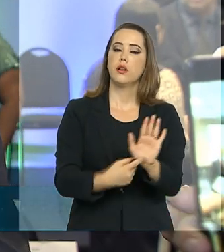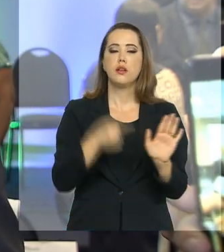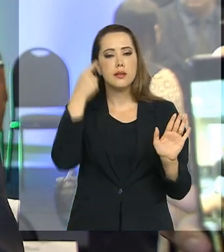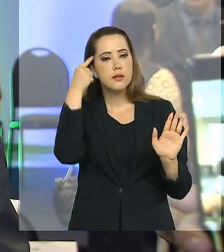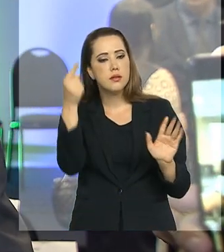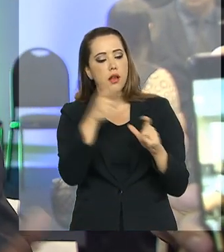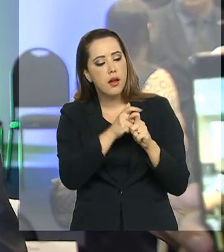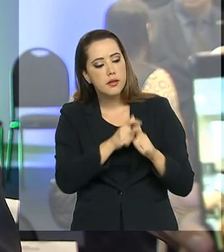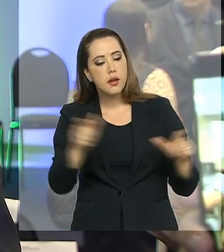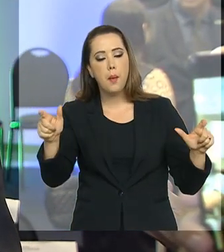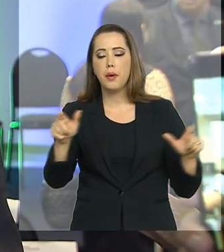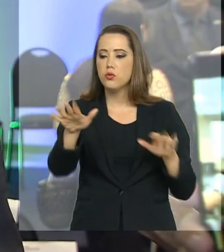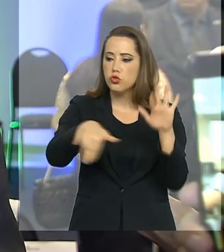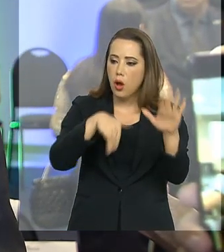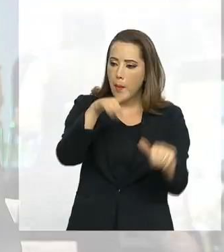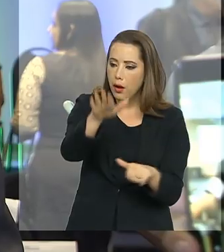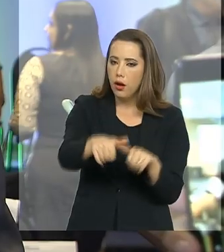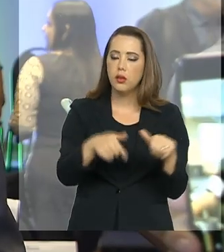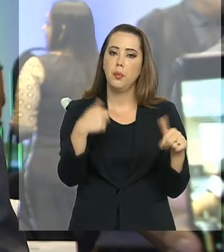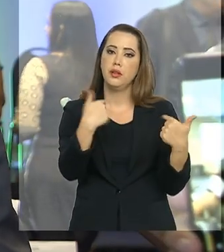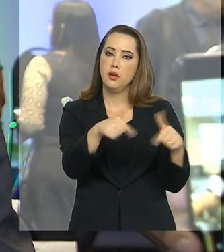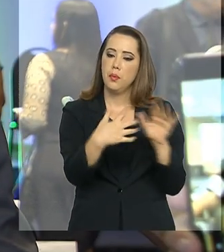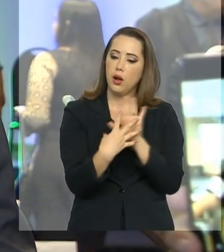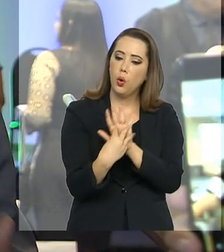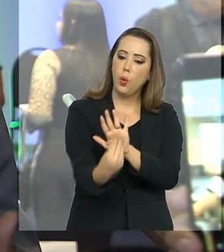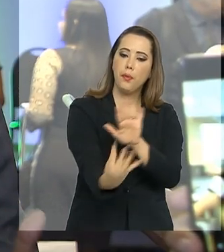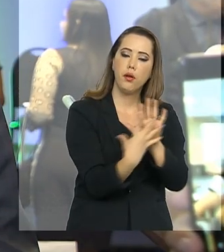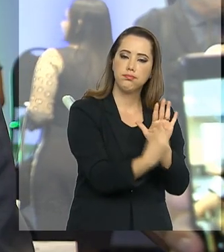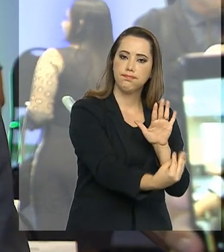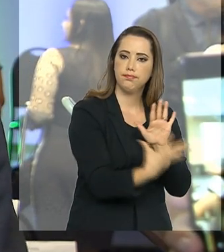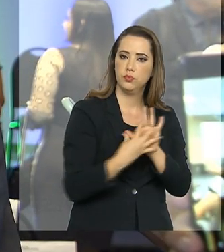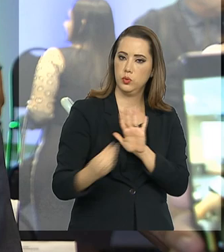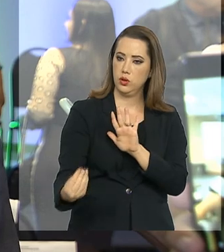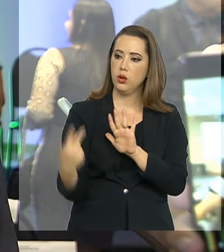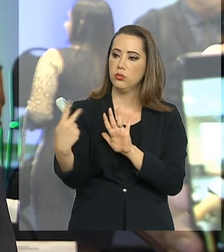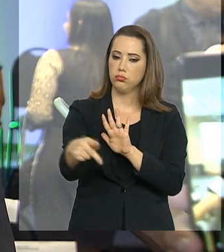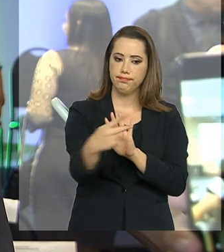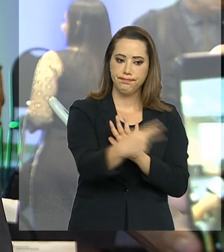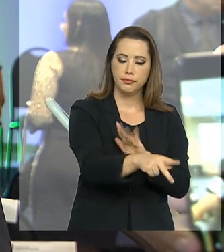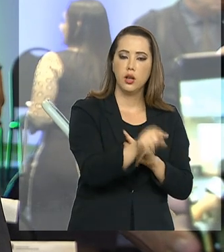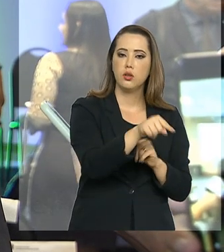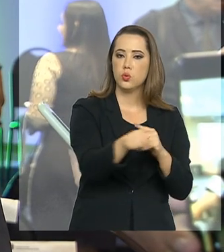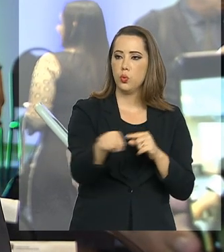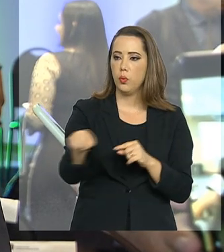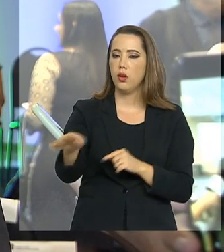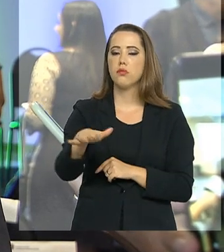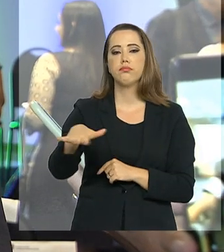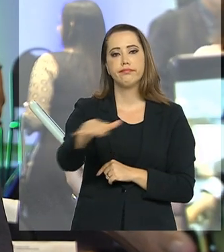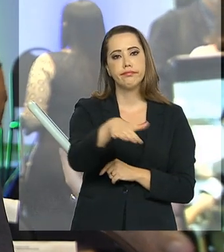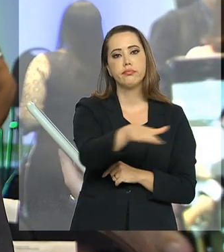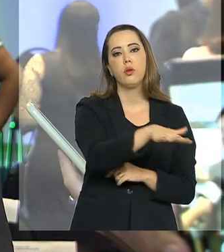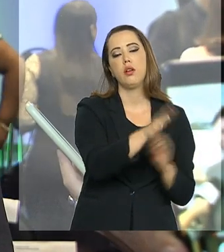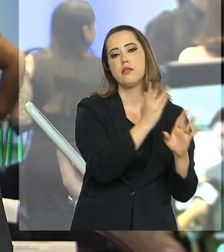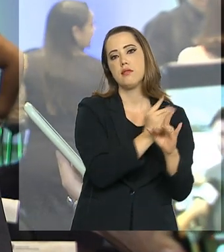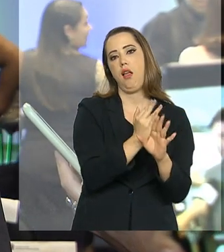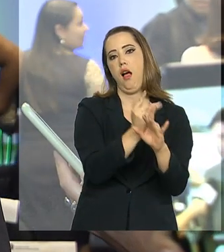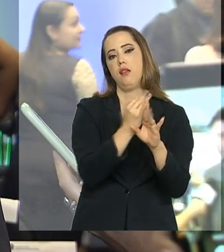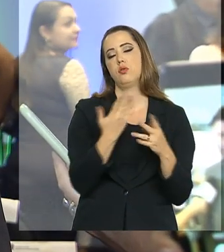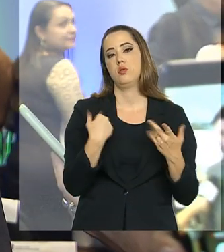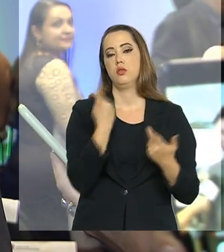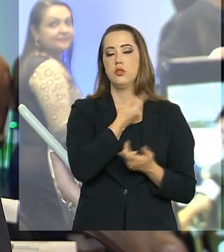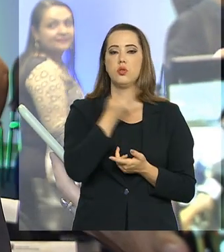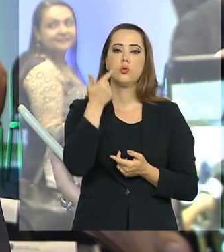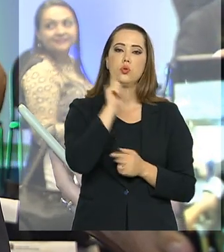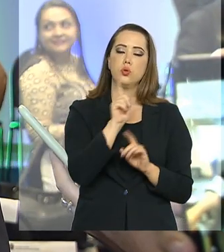ampliando e chamando mais gestores para que eles repliquem nas suas devidas cidades e ver se a gente